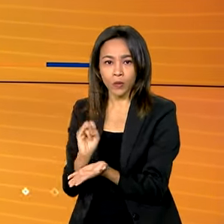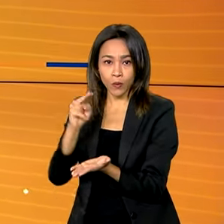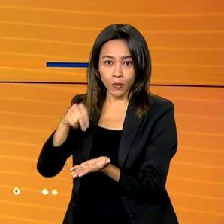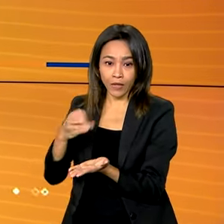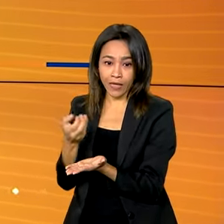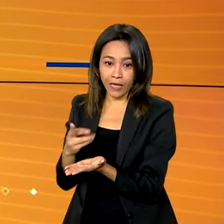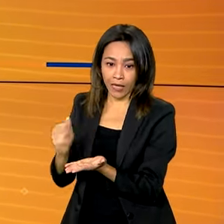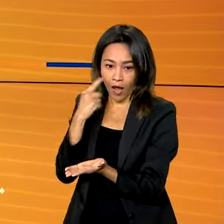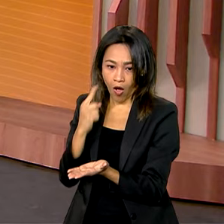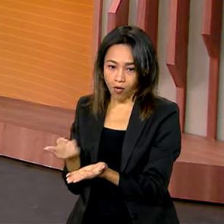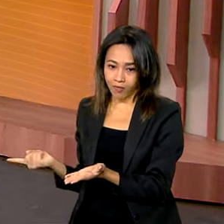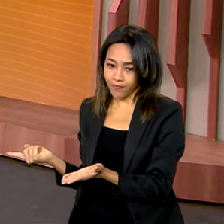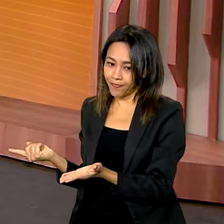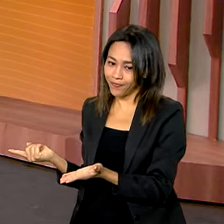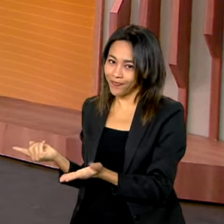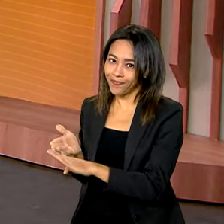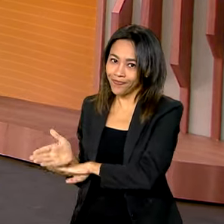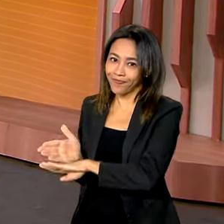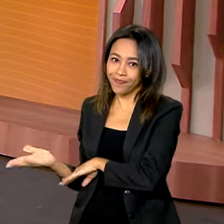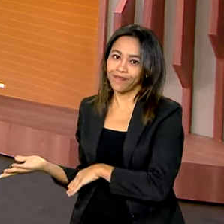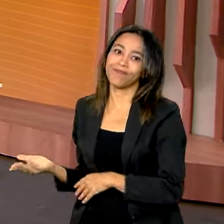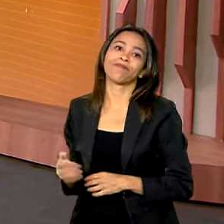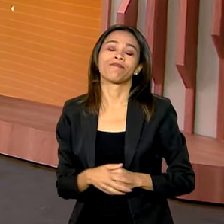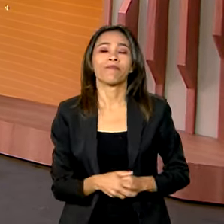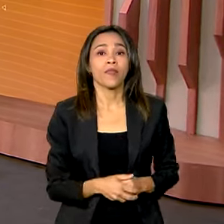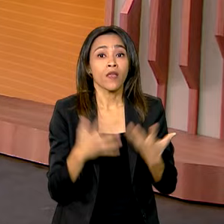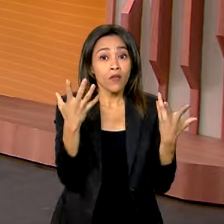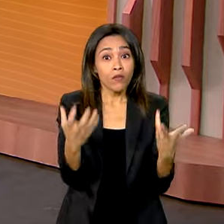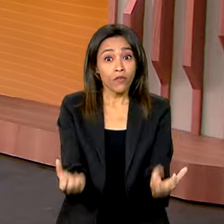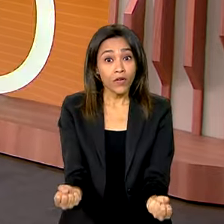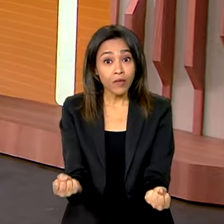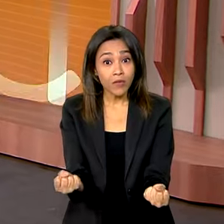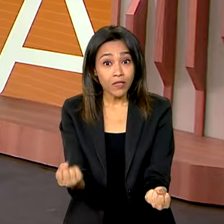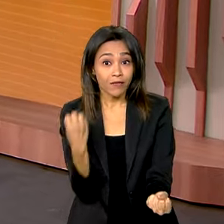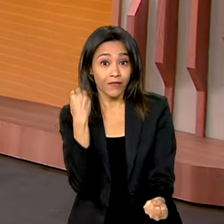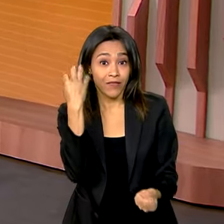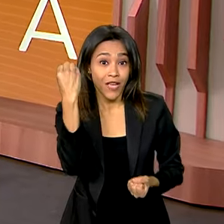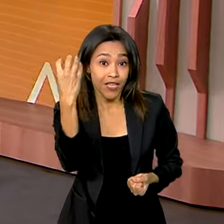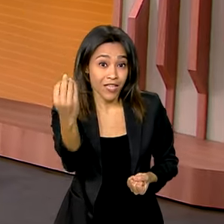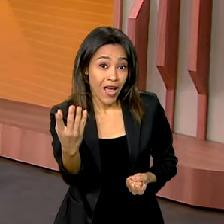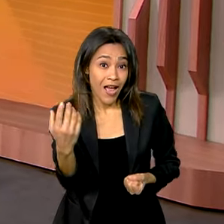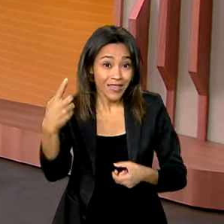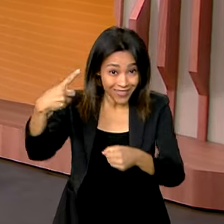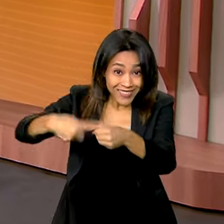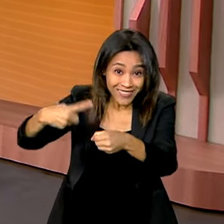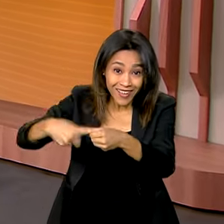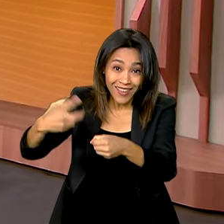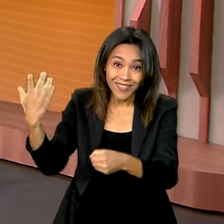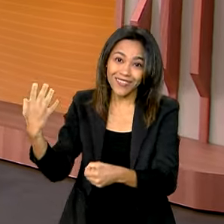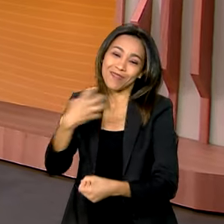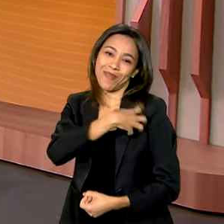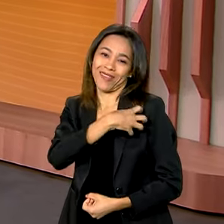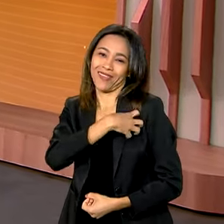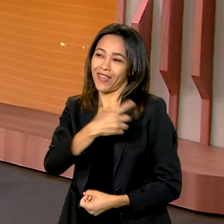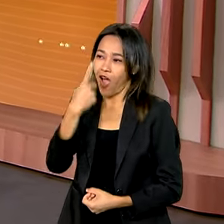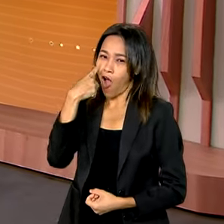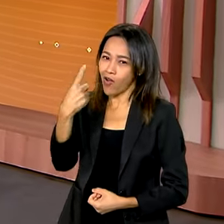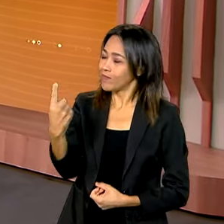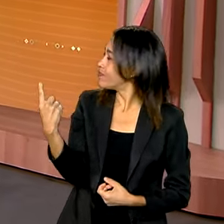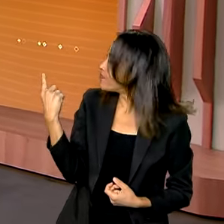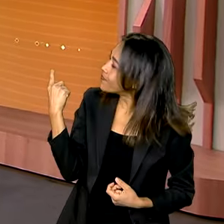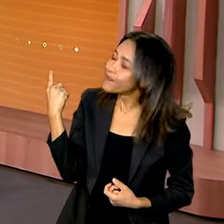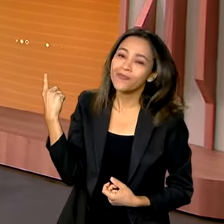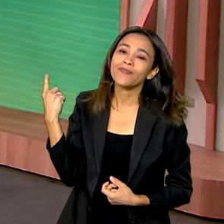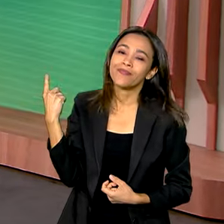aí na sua tela. Vamos então viajar até a cidade de Taperuá, na Bahia, que acaba de ter esse território